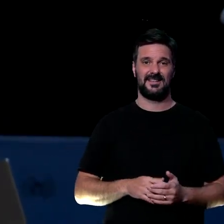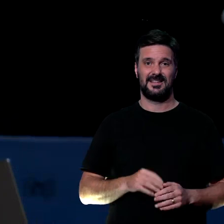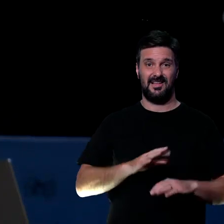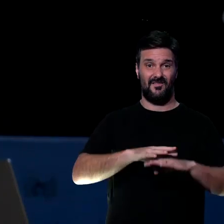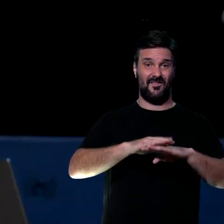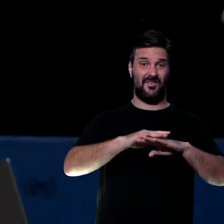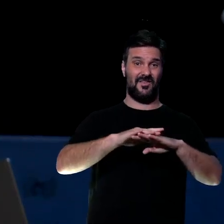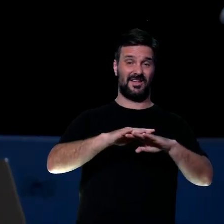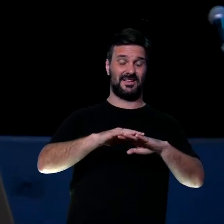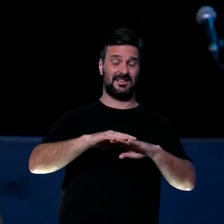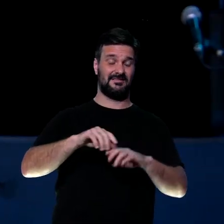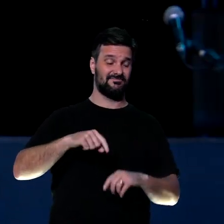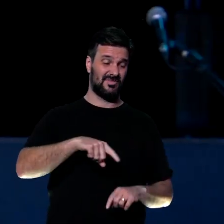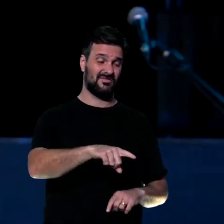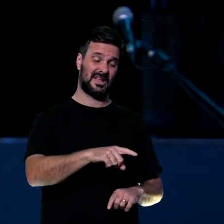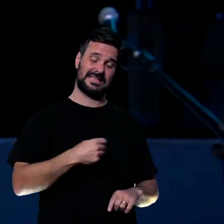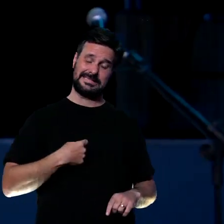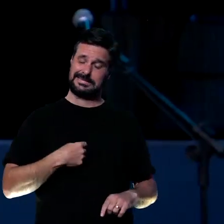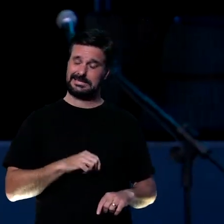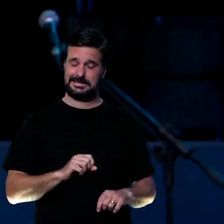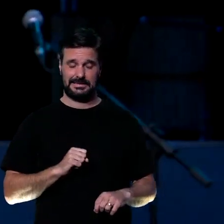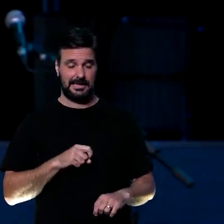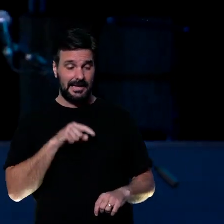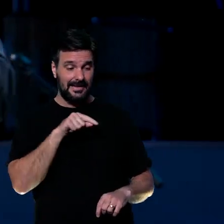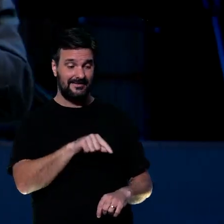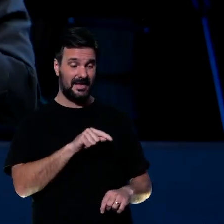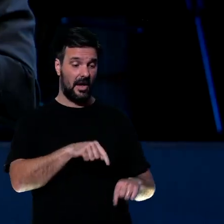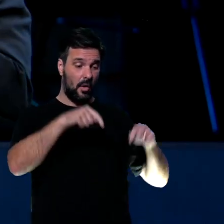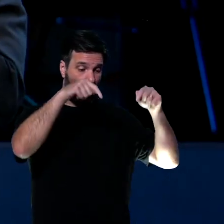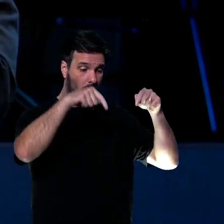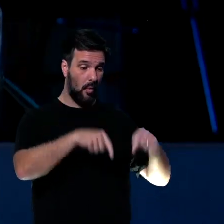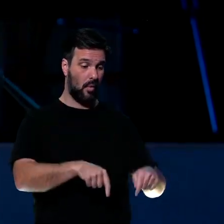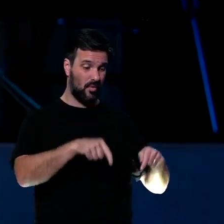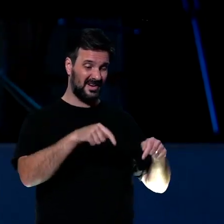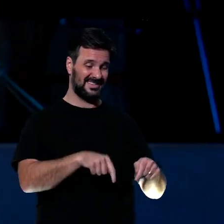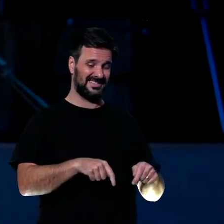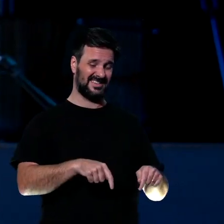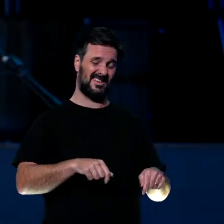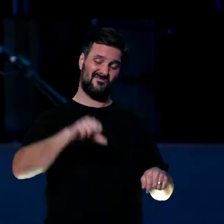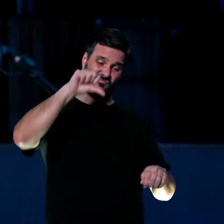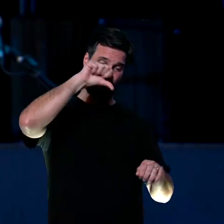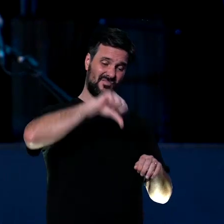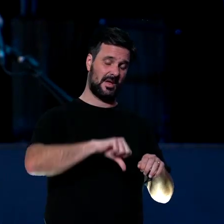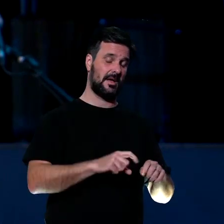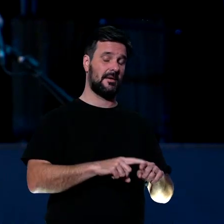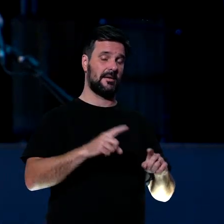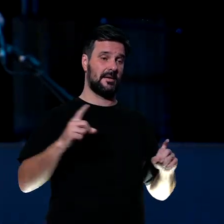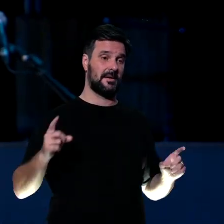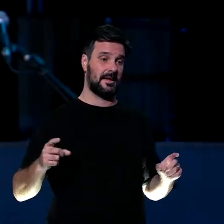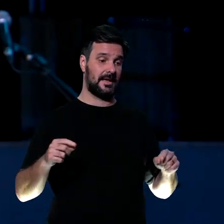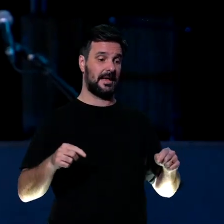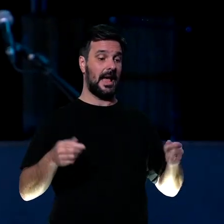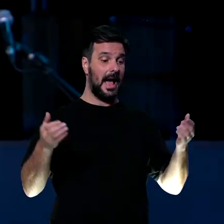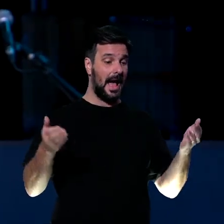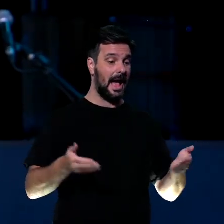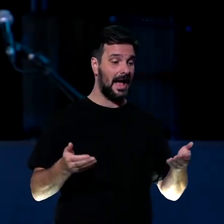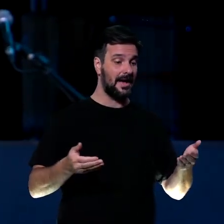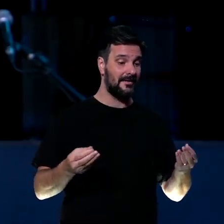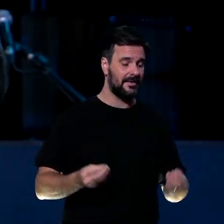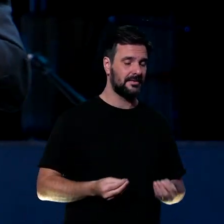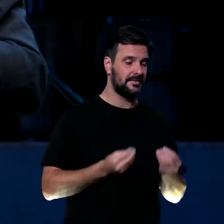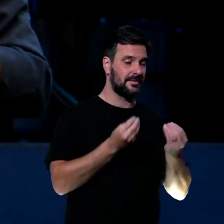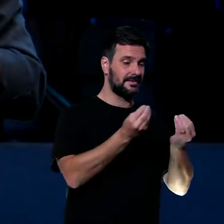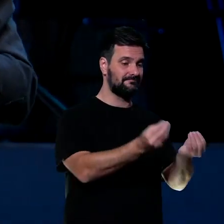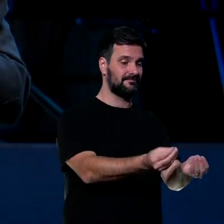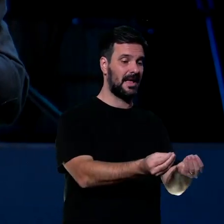essa doença tua é complicada, se você não viesse hoje, você ia piorar, mas fica tranquilo, que eu tenho aqui, até amostra grátis para você,